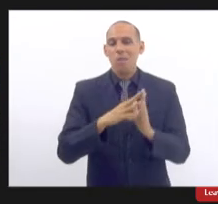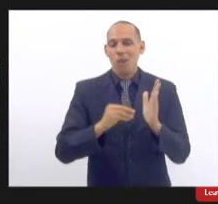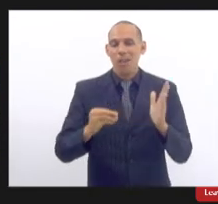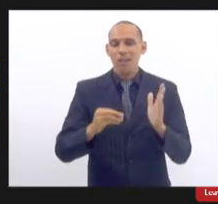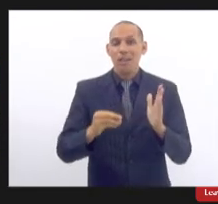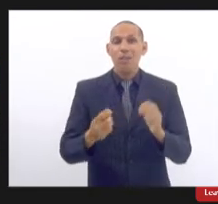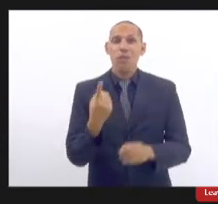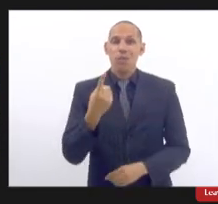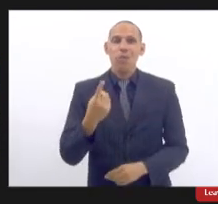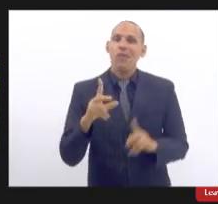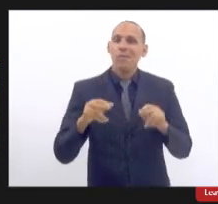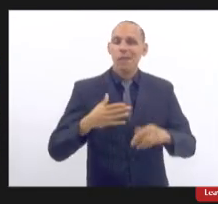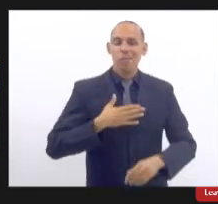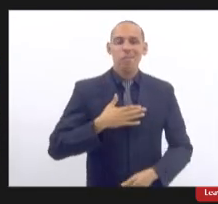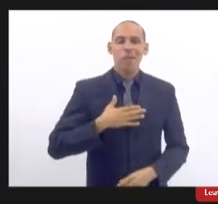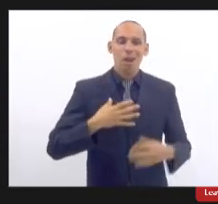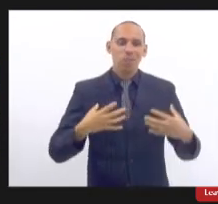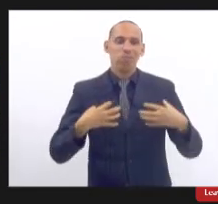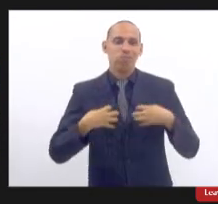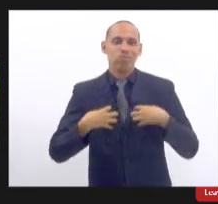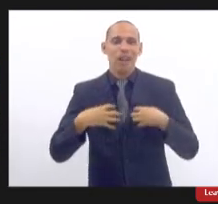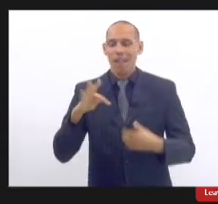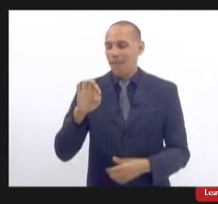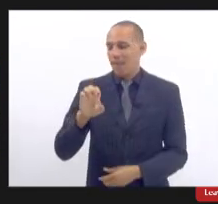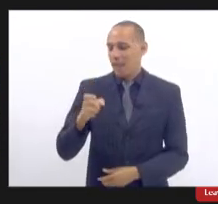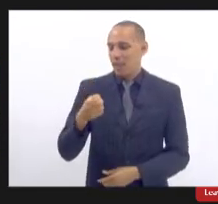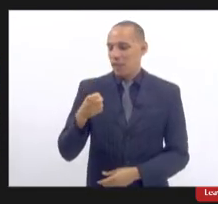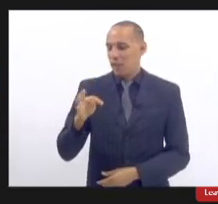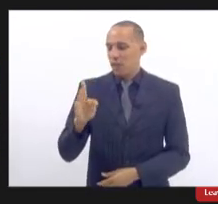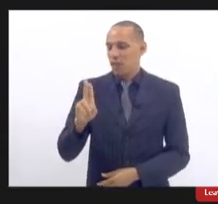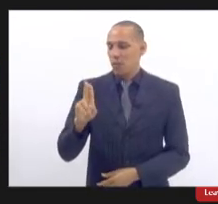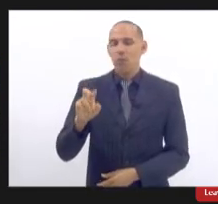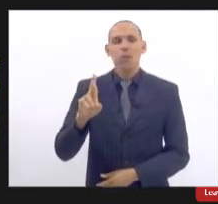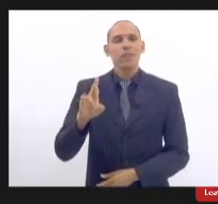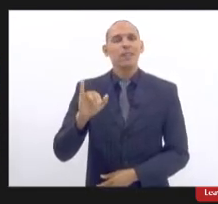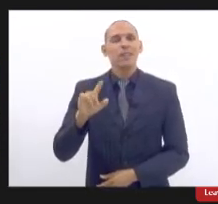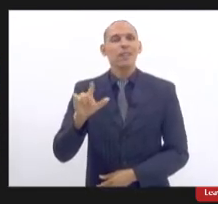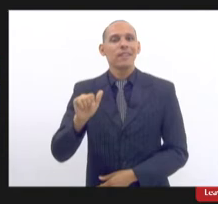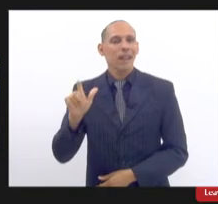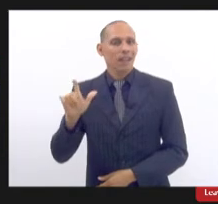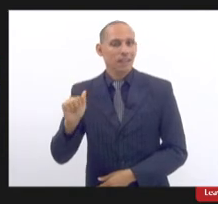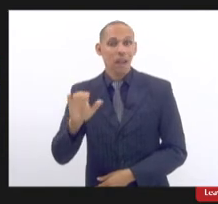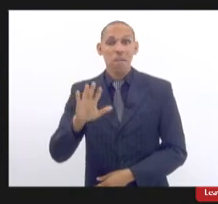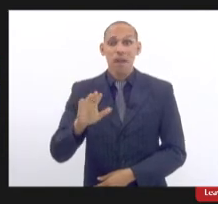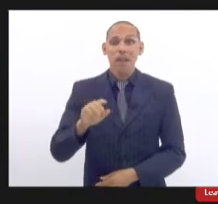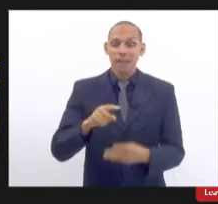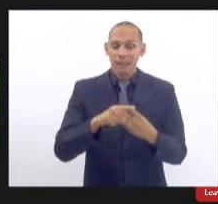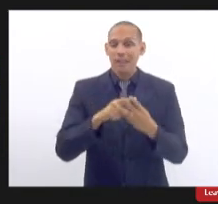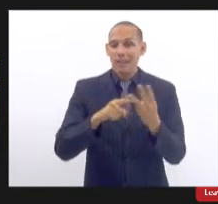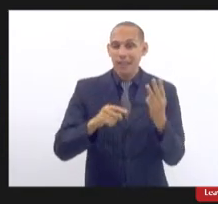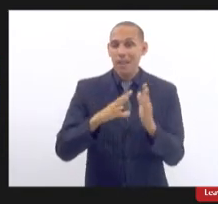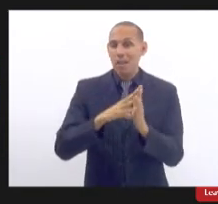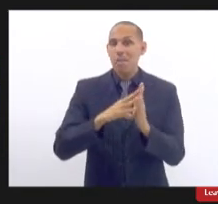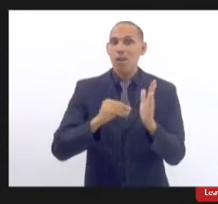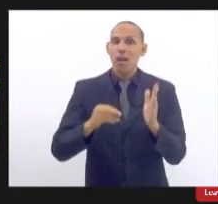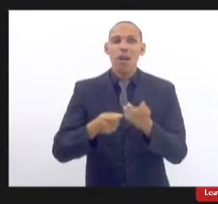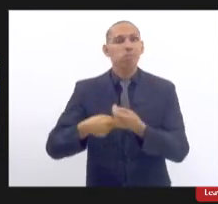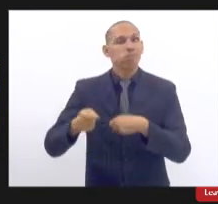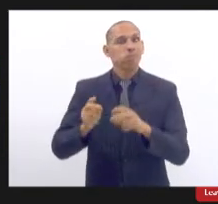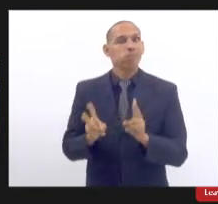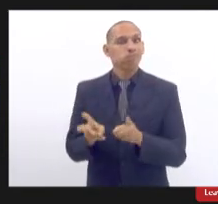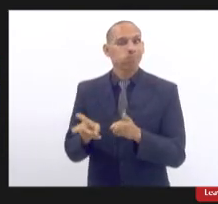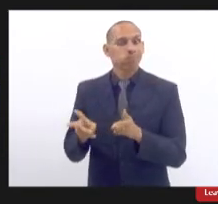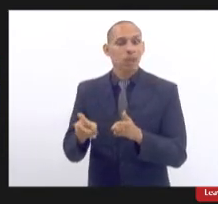e em seguida ela suspendeu a comercialização de apenas três modelos e o meu modelo continuou sendo